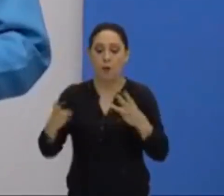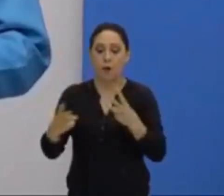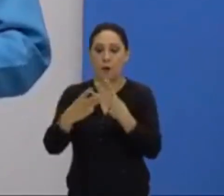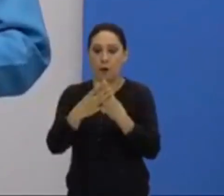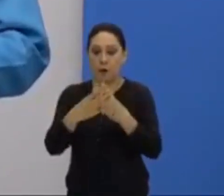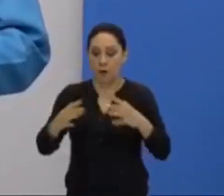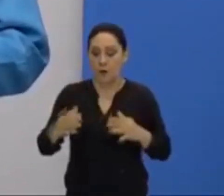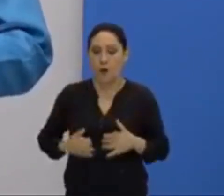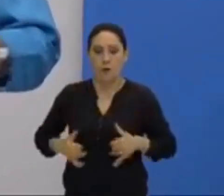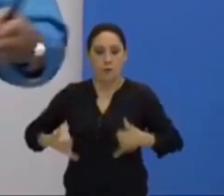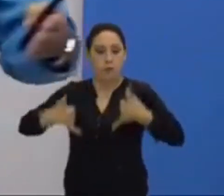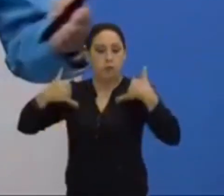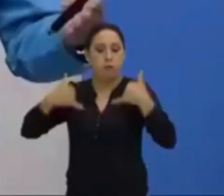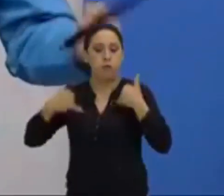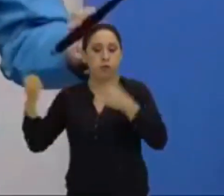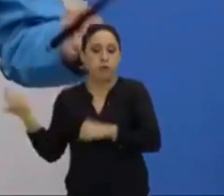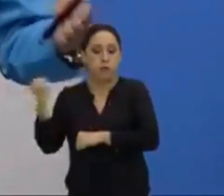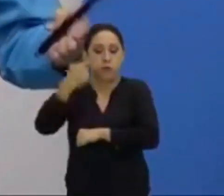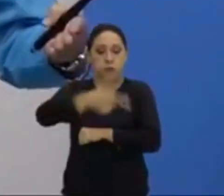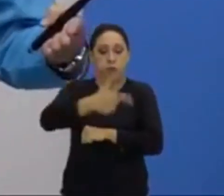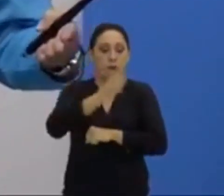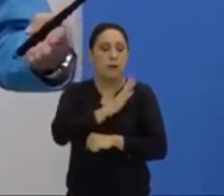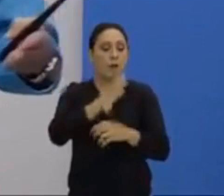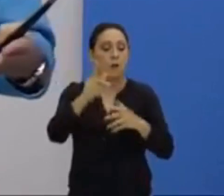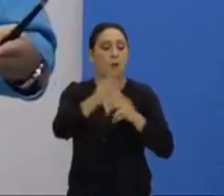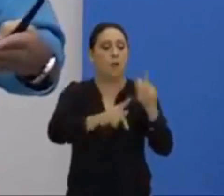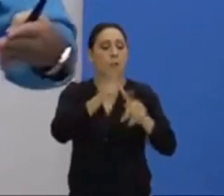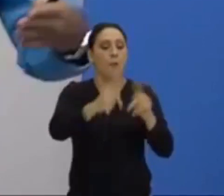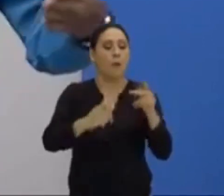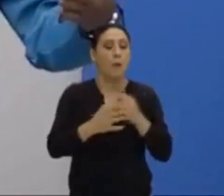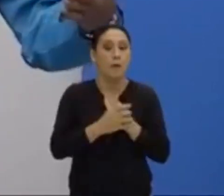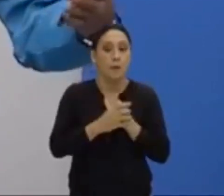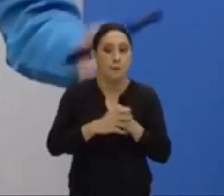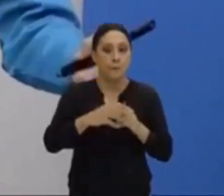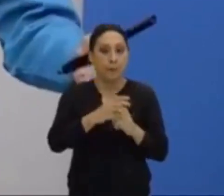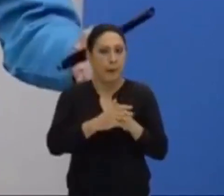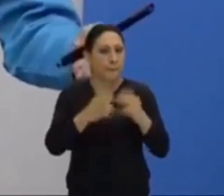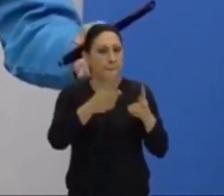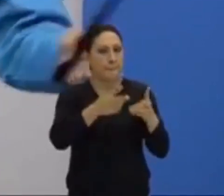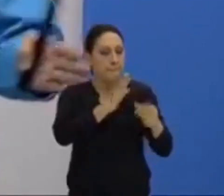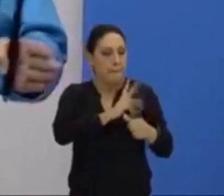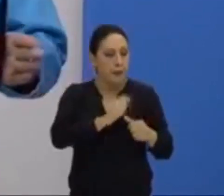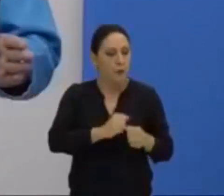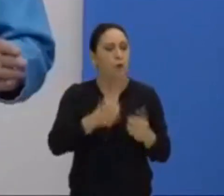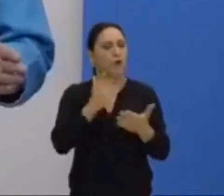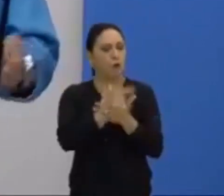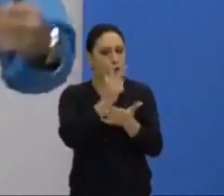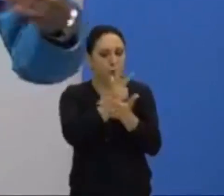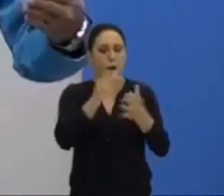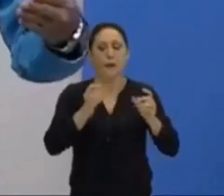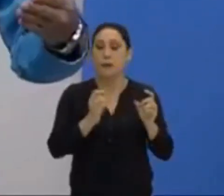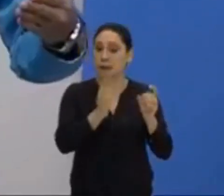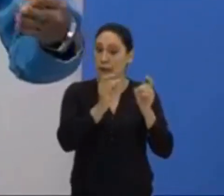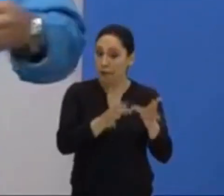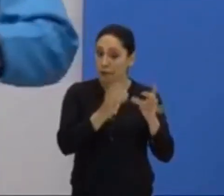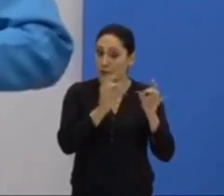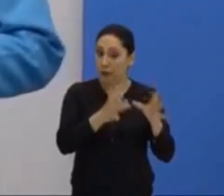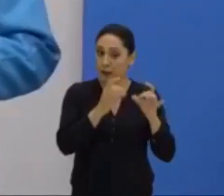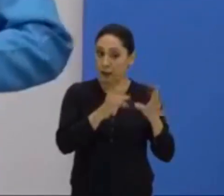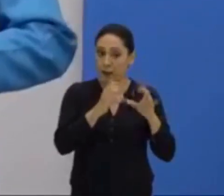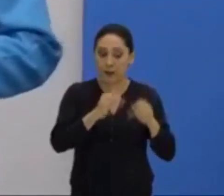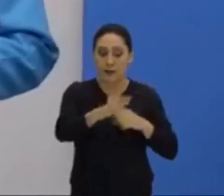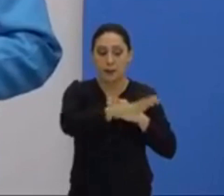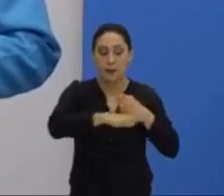palestinos. E os palestinos perceberam que, se eles continuassem vendendo propriedades, isso poderia resultar